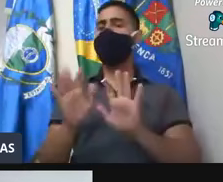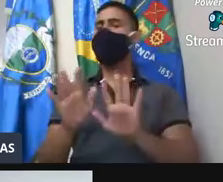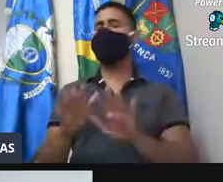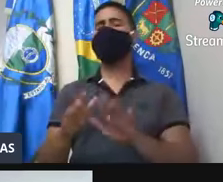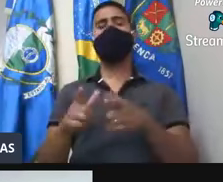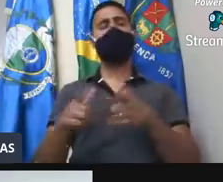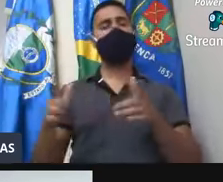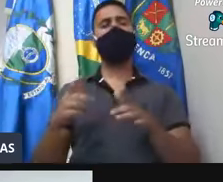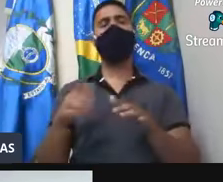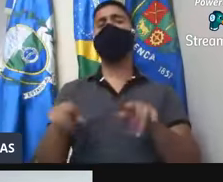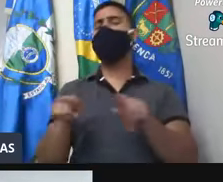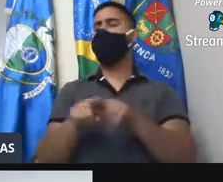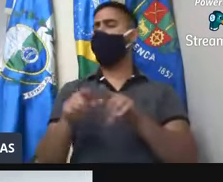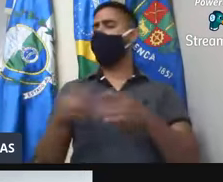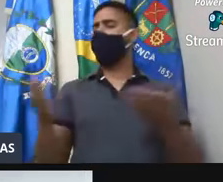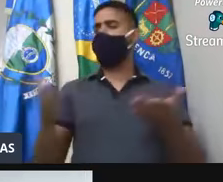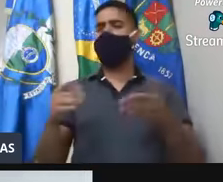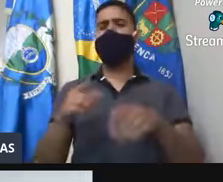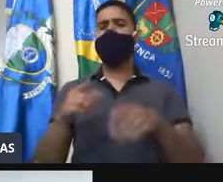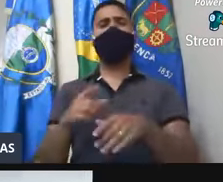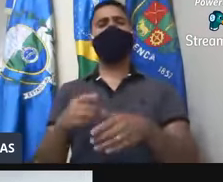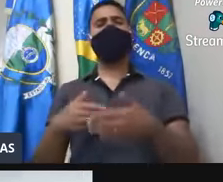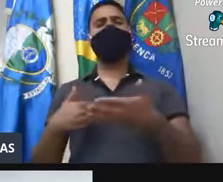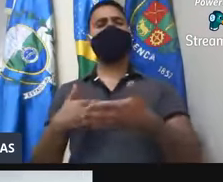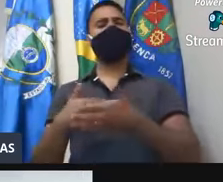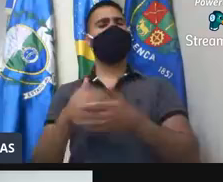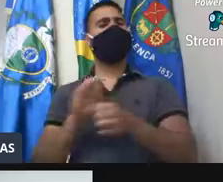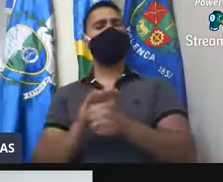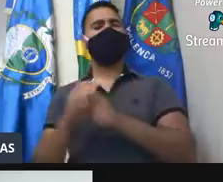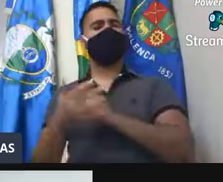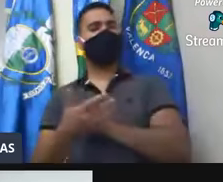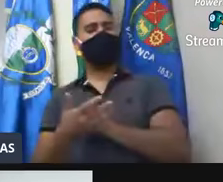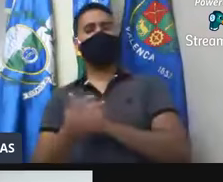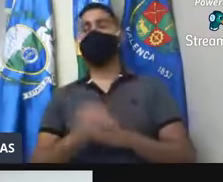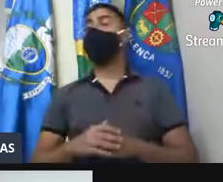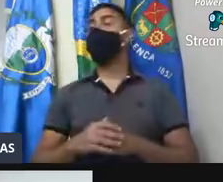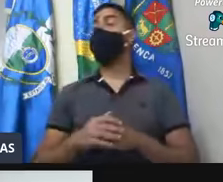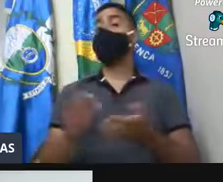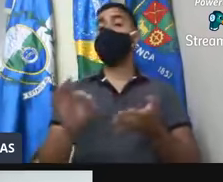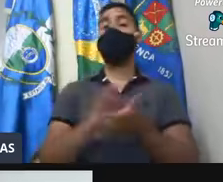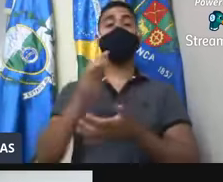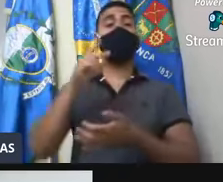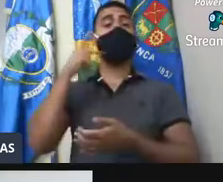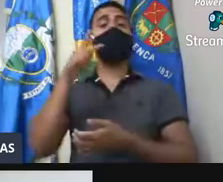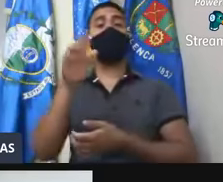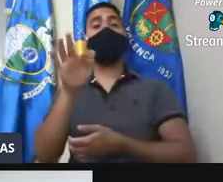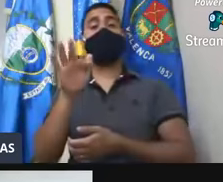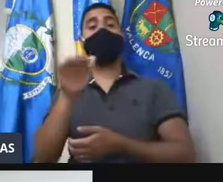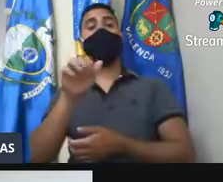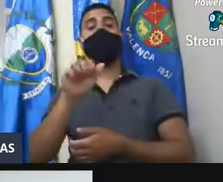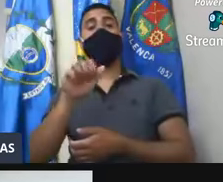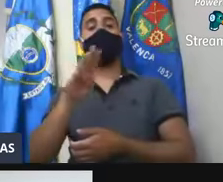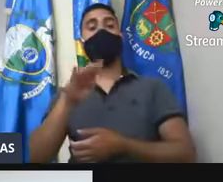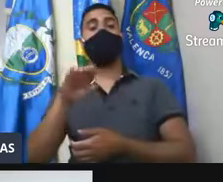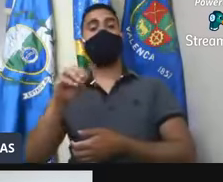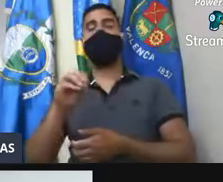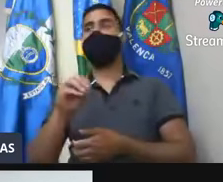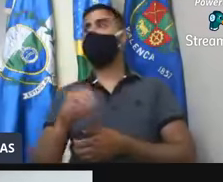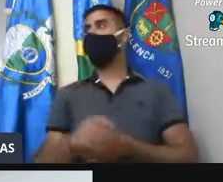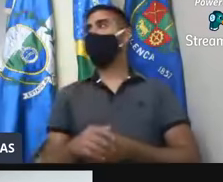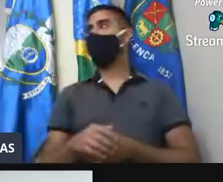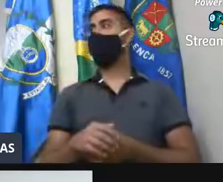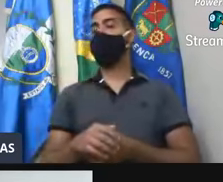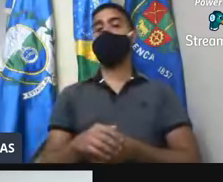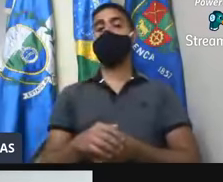principalmente diante desse cenário de pandemia que vivemos atualmente. Sala das sessões, 5 de agosto, vereador Fábio Antônio. O requerimento